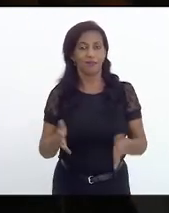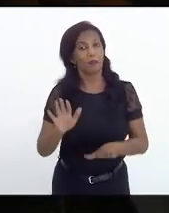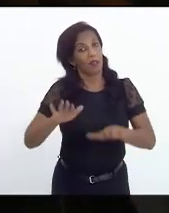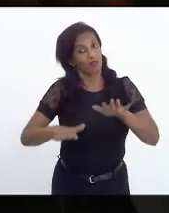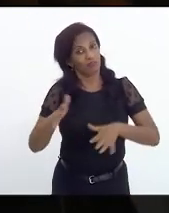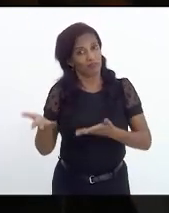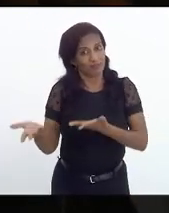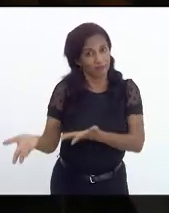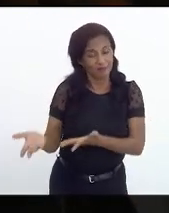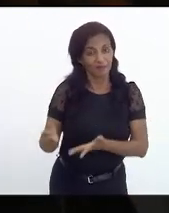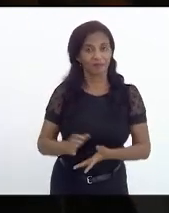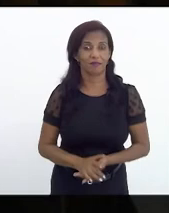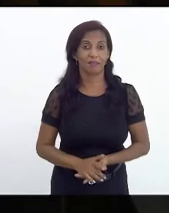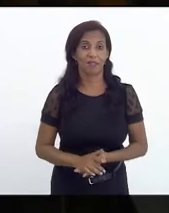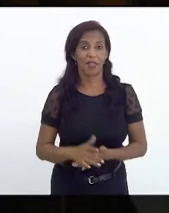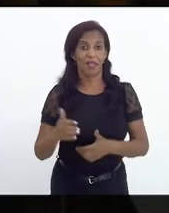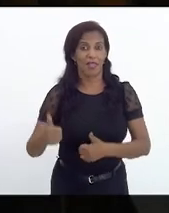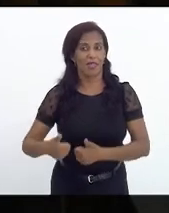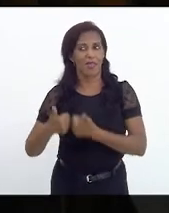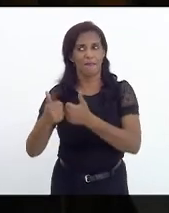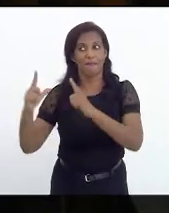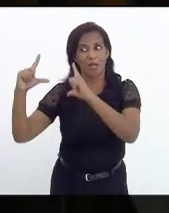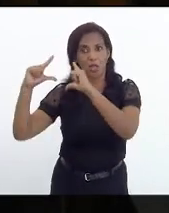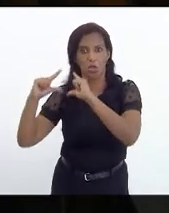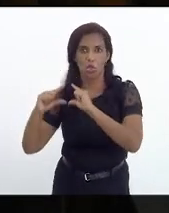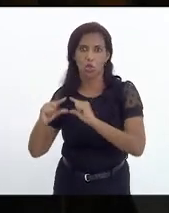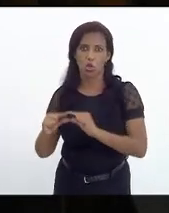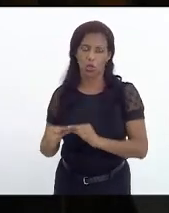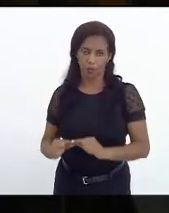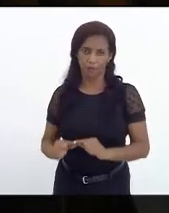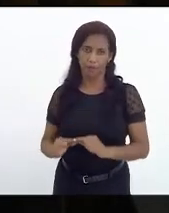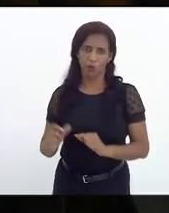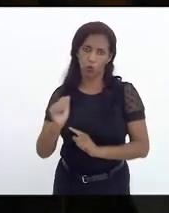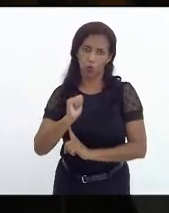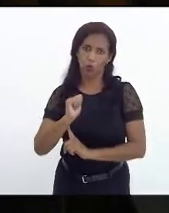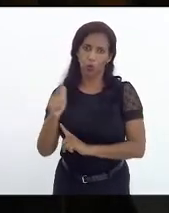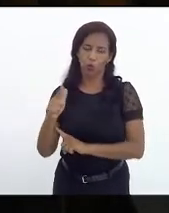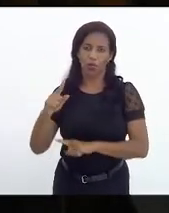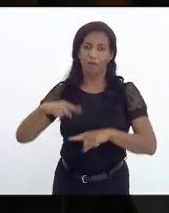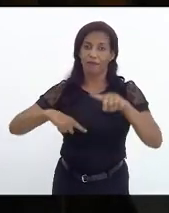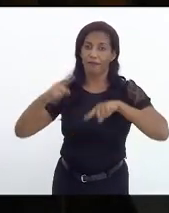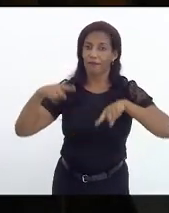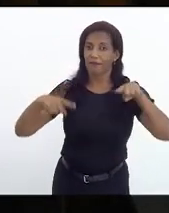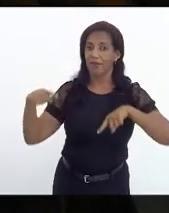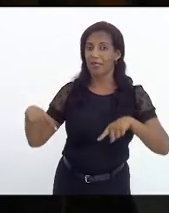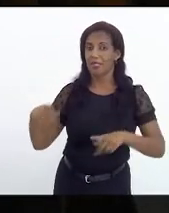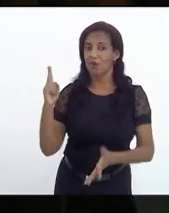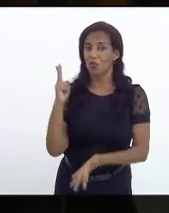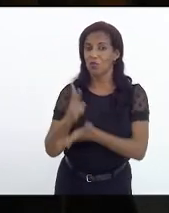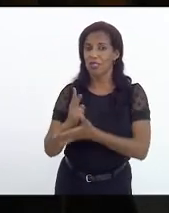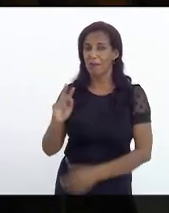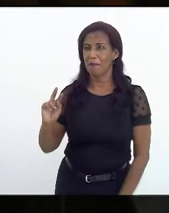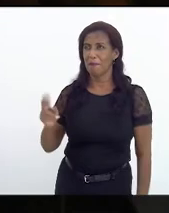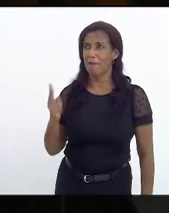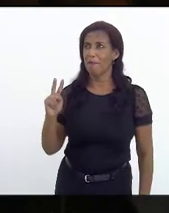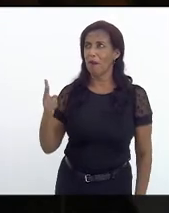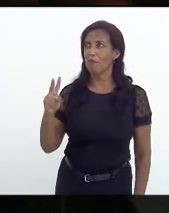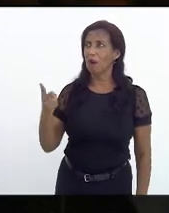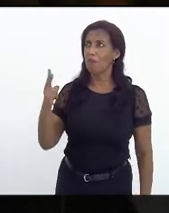de qualquer jeito, é muito menor do que a variação sempre crescente